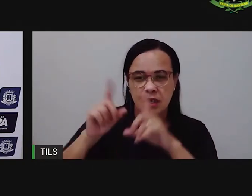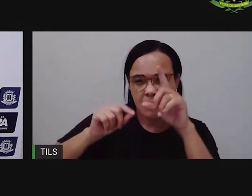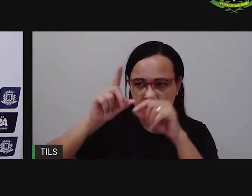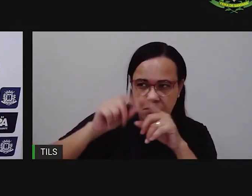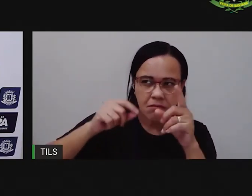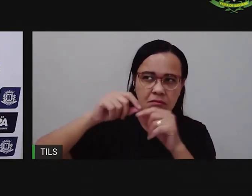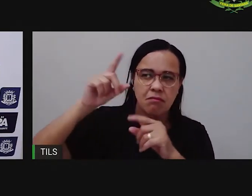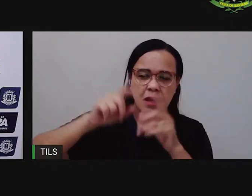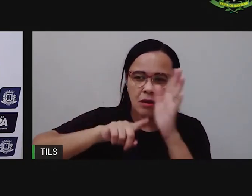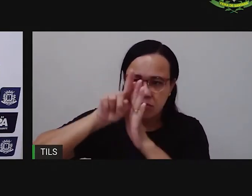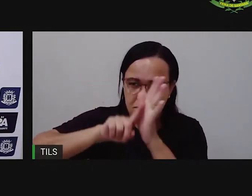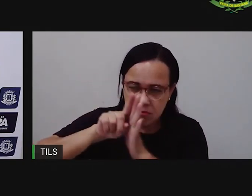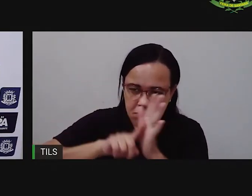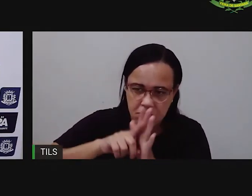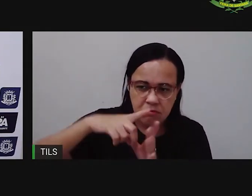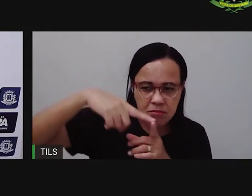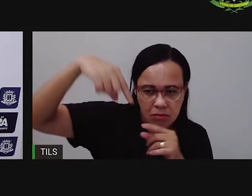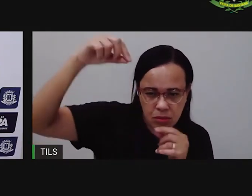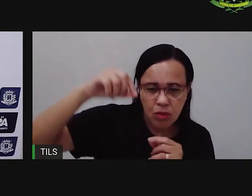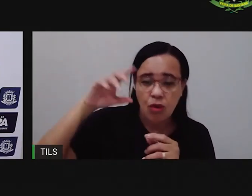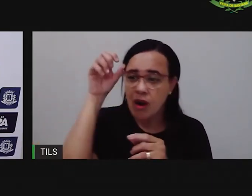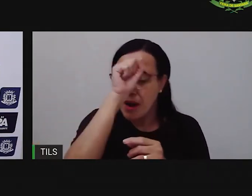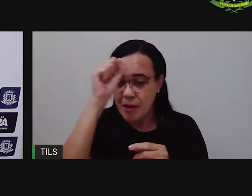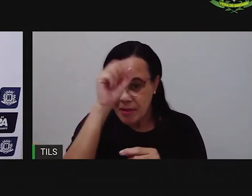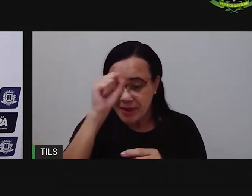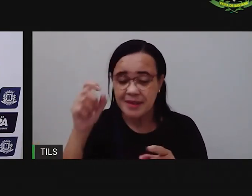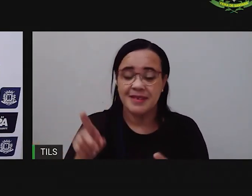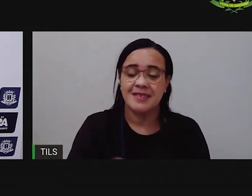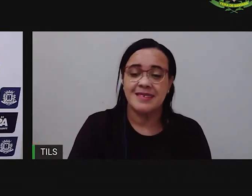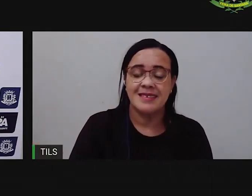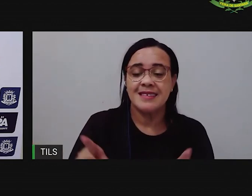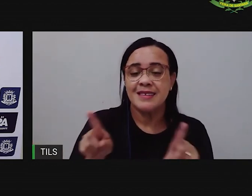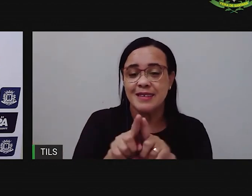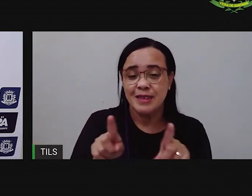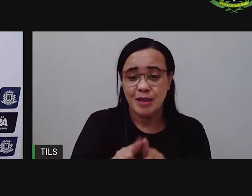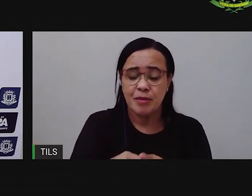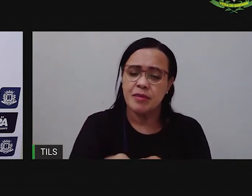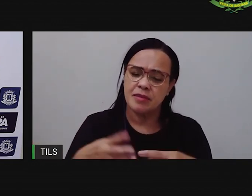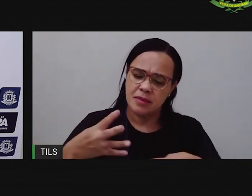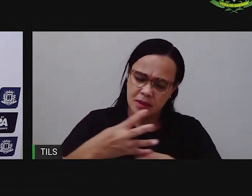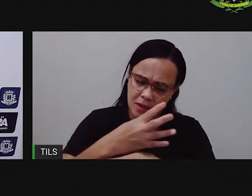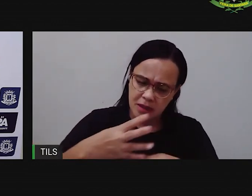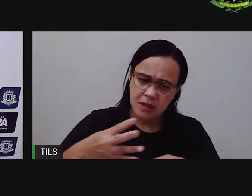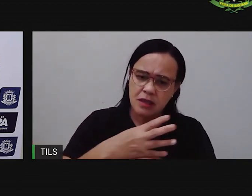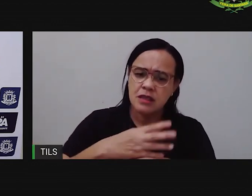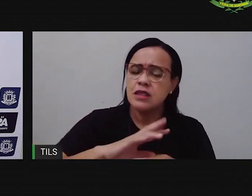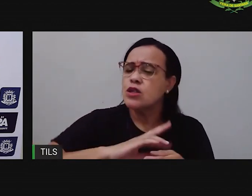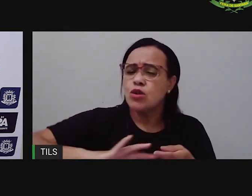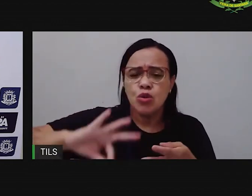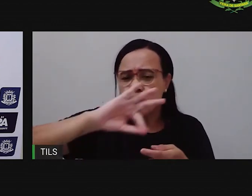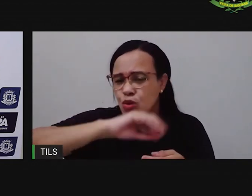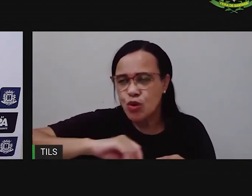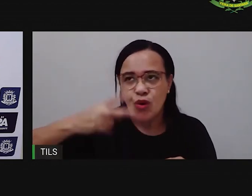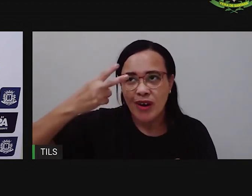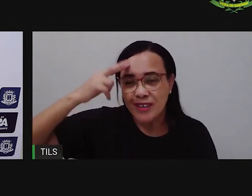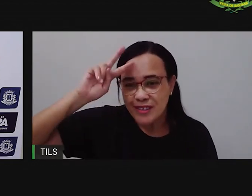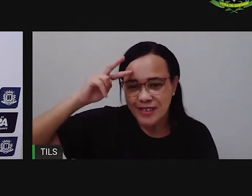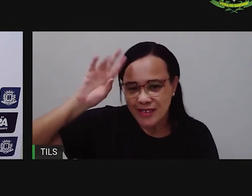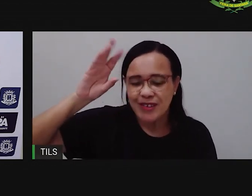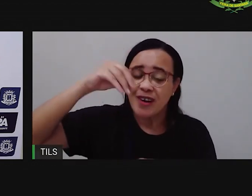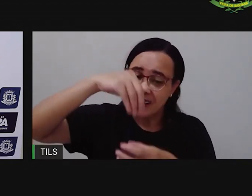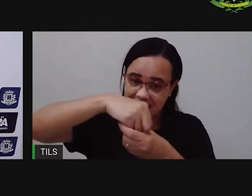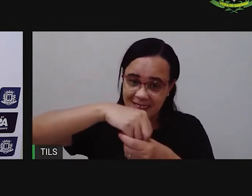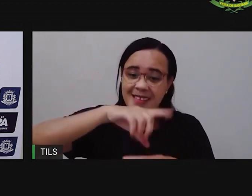comuniquei aqui pra vocês que as cidades, elas contam uma história. Traz a história de sua formação.